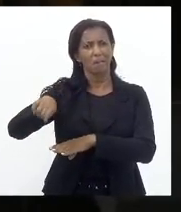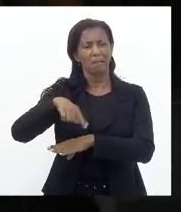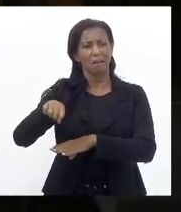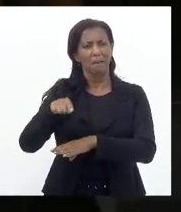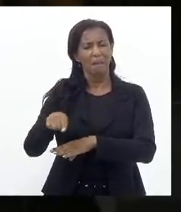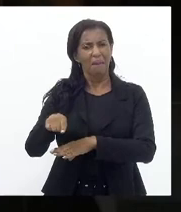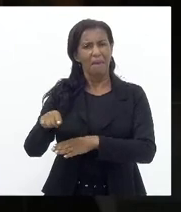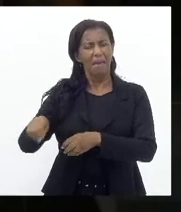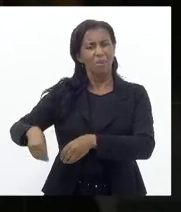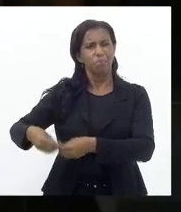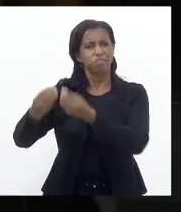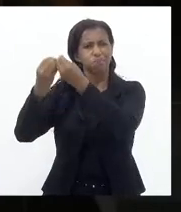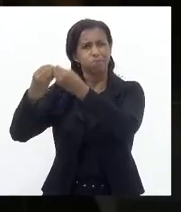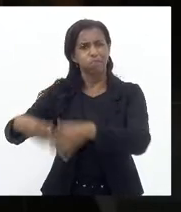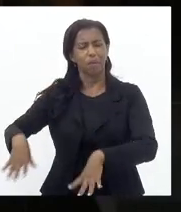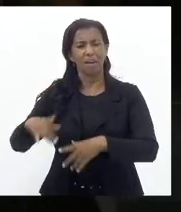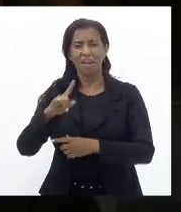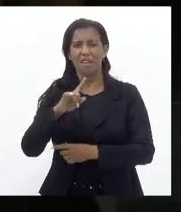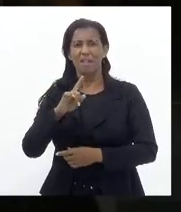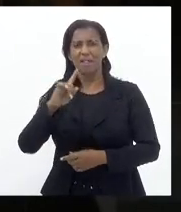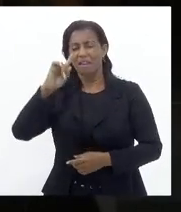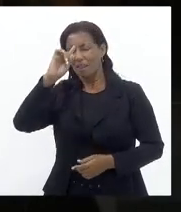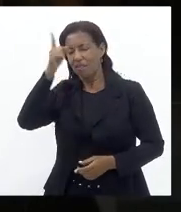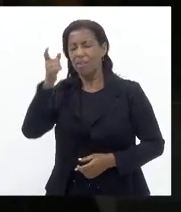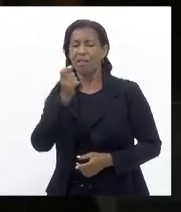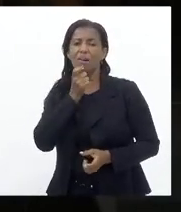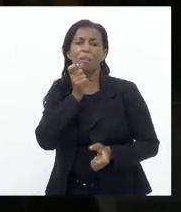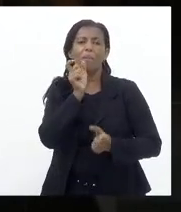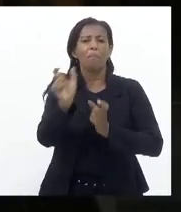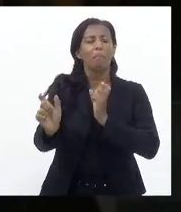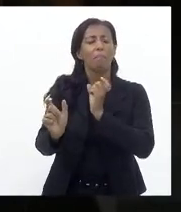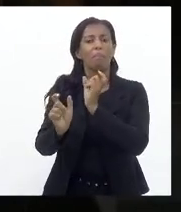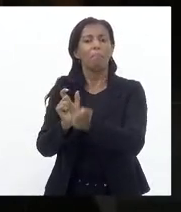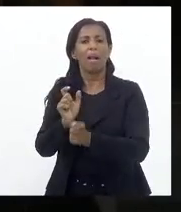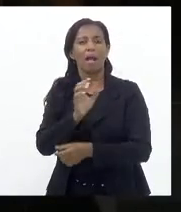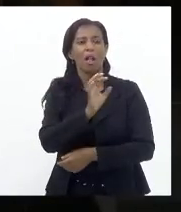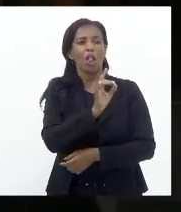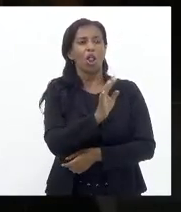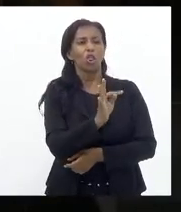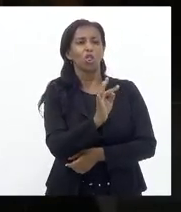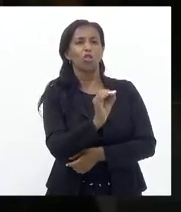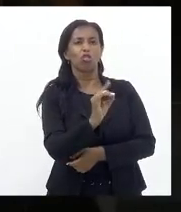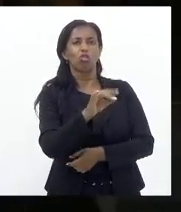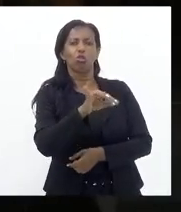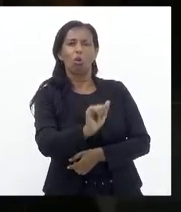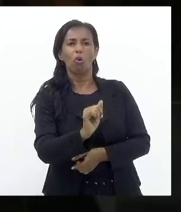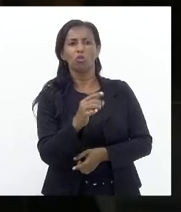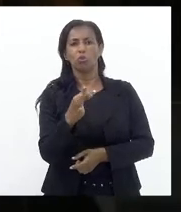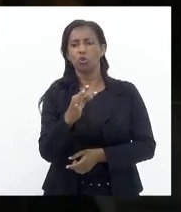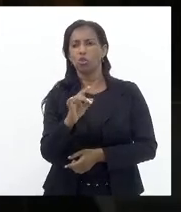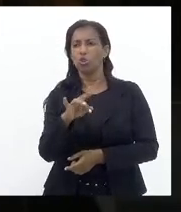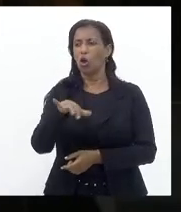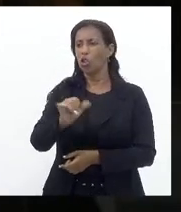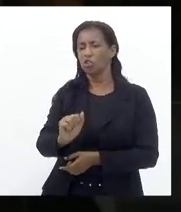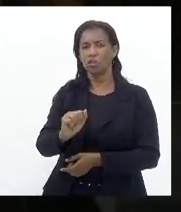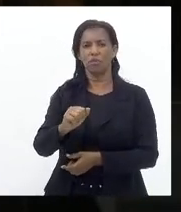vernáculo Inventaram palavras Aleatórias Todos Todos Todes Inventaram Um vocabulário próprio